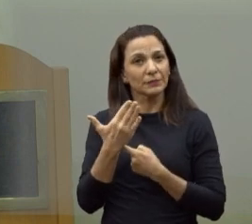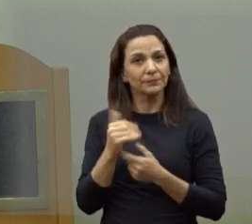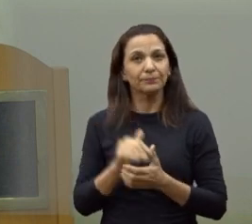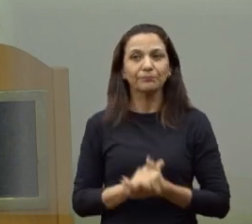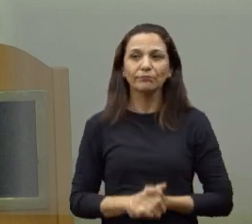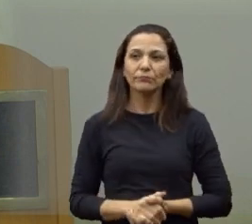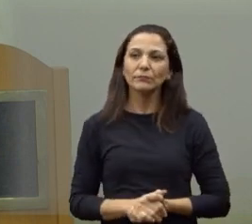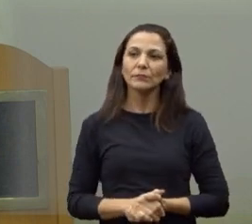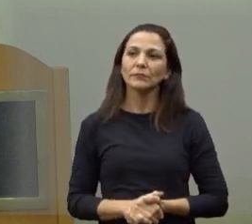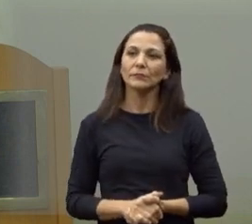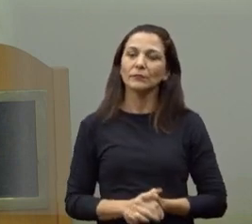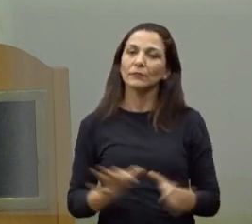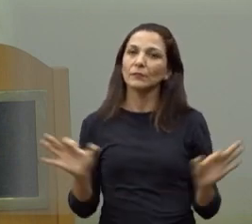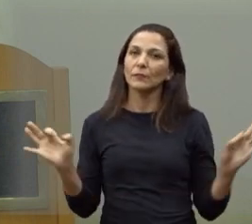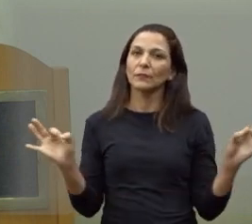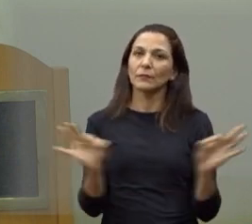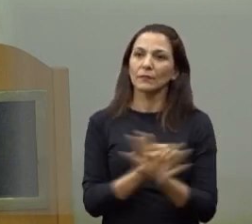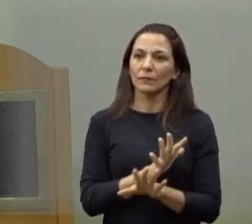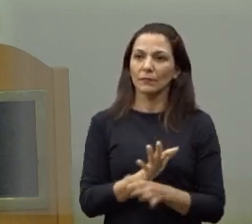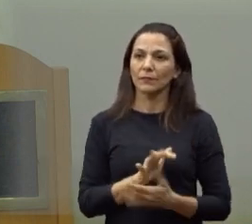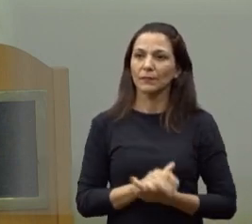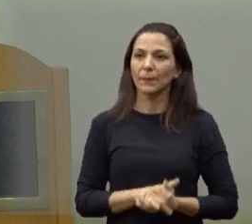E, para finalizar,